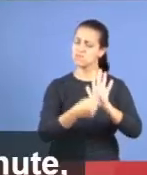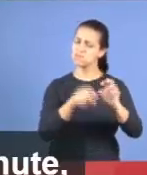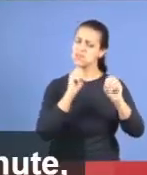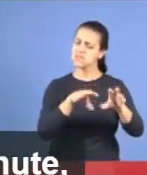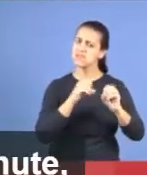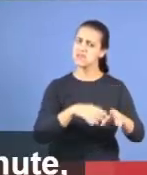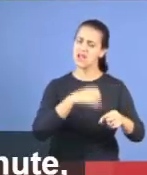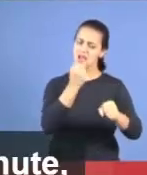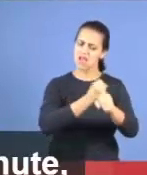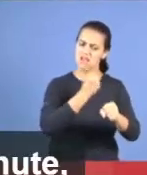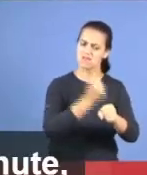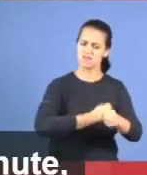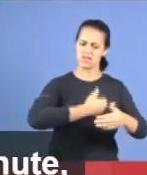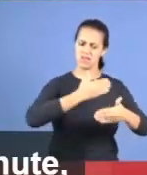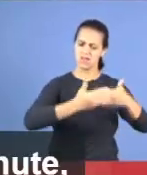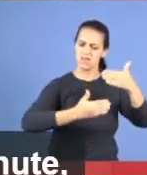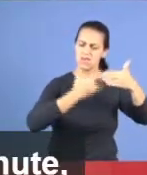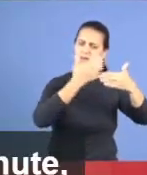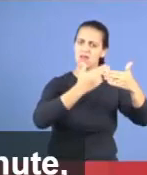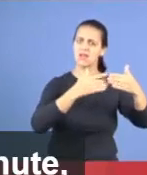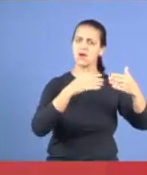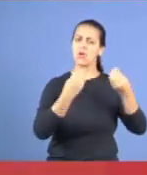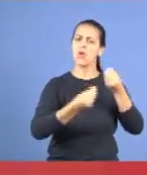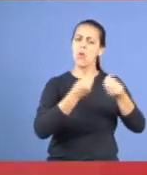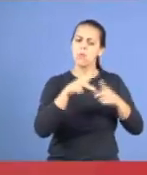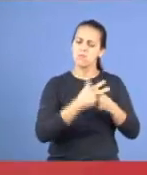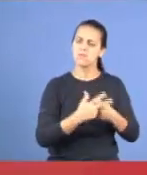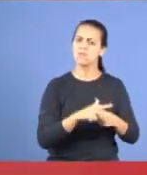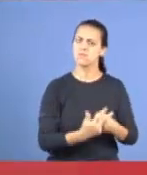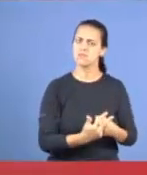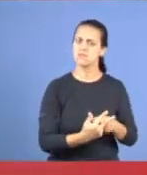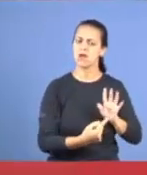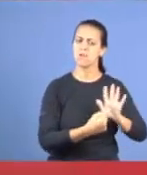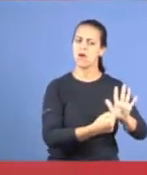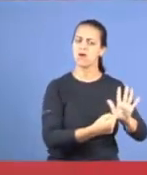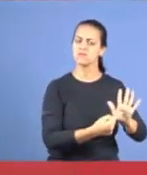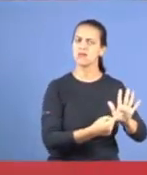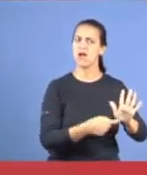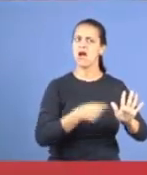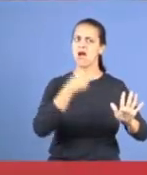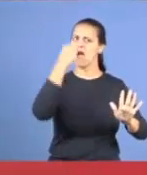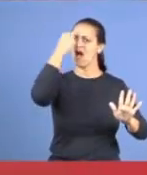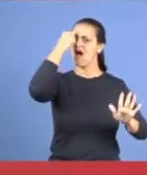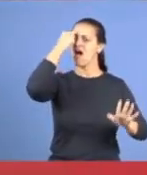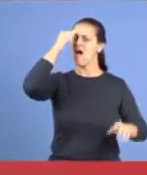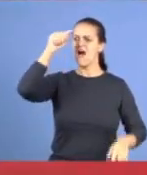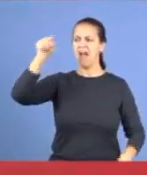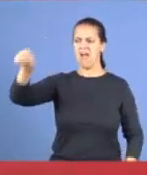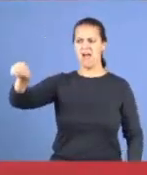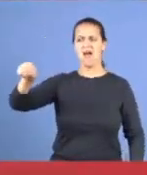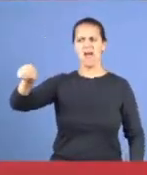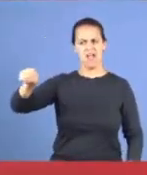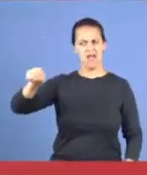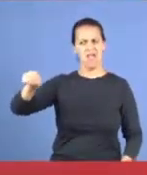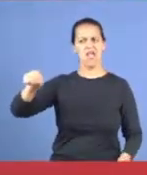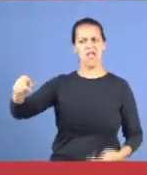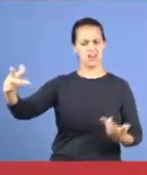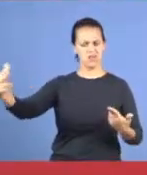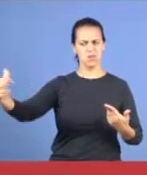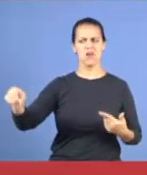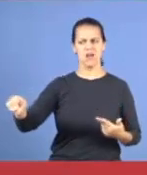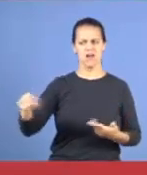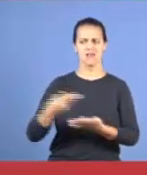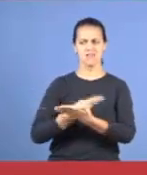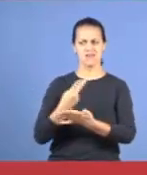gente, falamos comportamentos, peraí, ó, fulano não está assim não, você está dizendo, sei lá, você, Gilson,